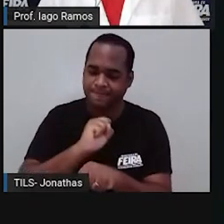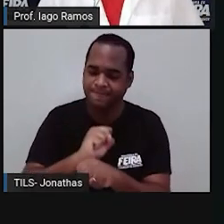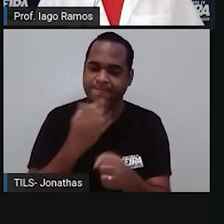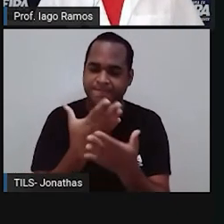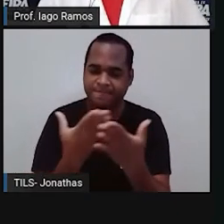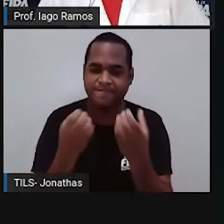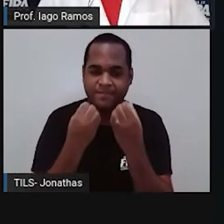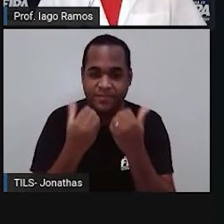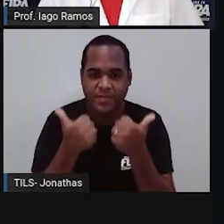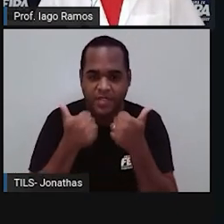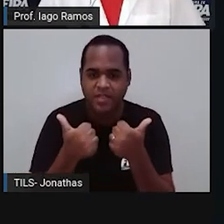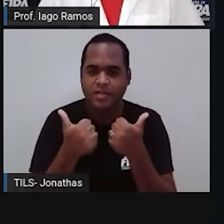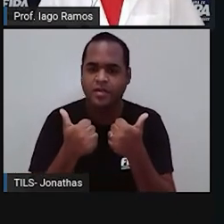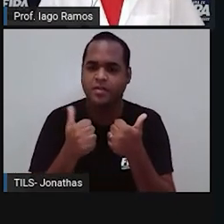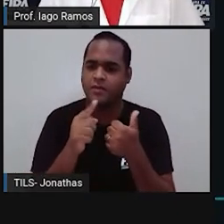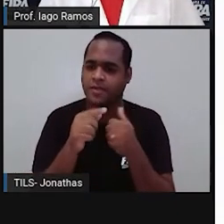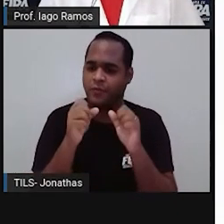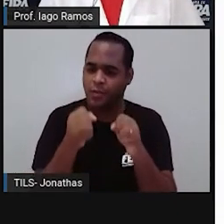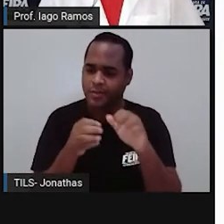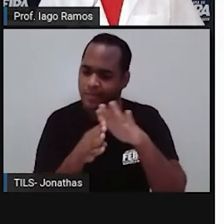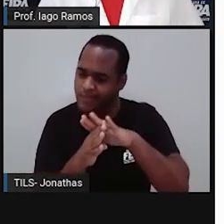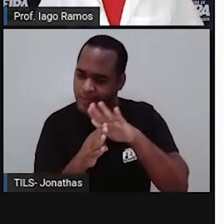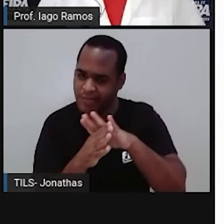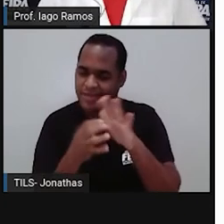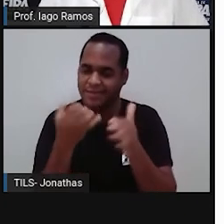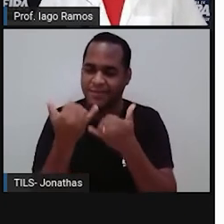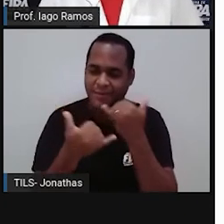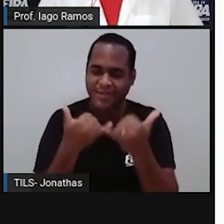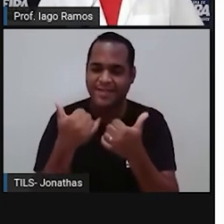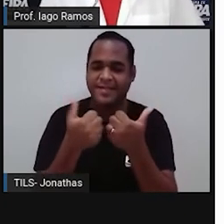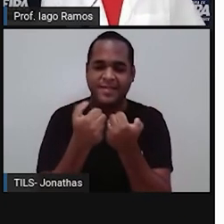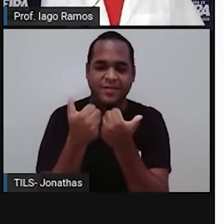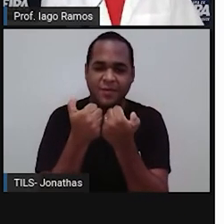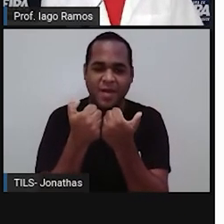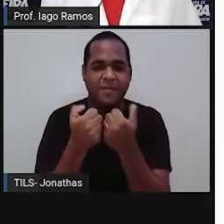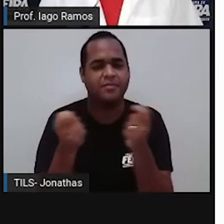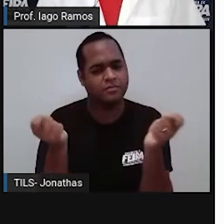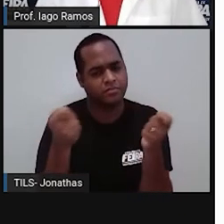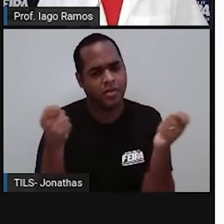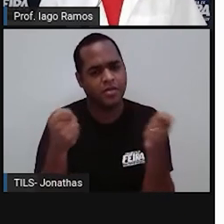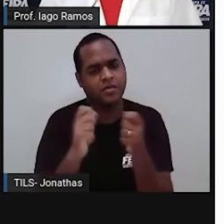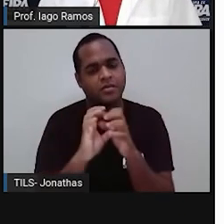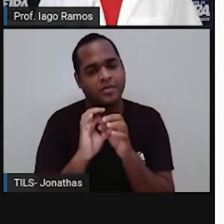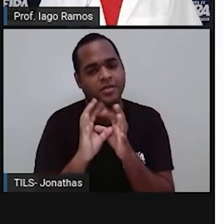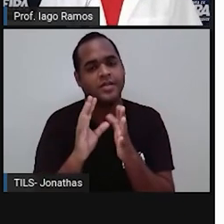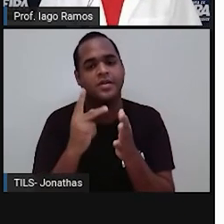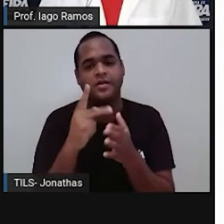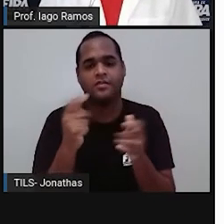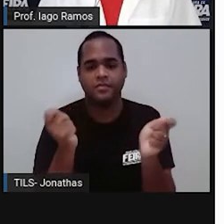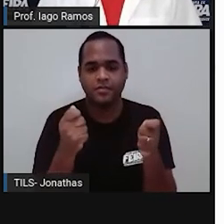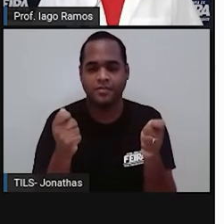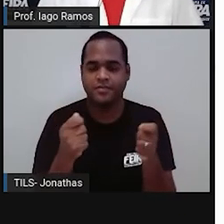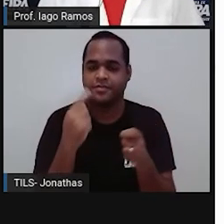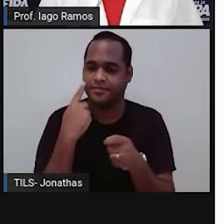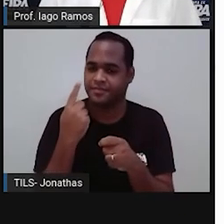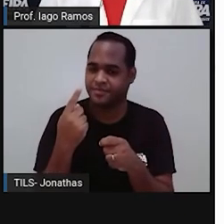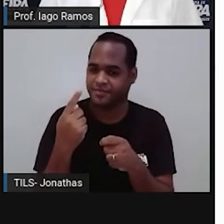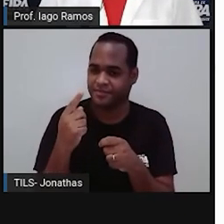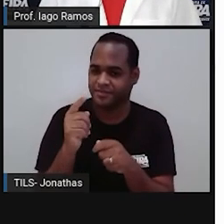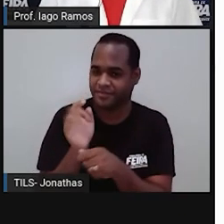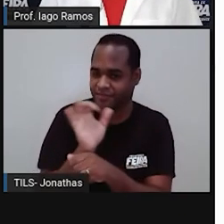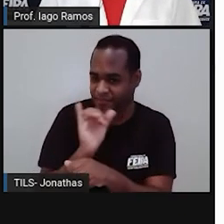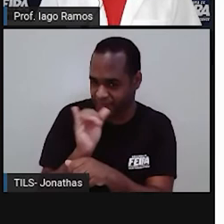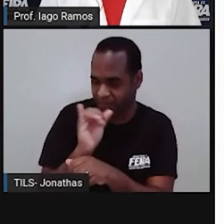olha só. Onde é que você vai acessar esse jogo? Você pode jogar aí, ó. Você pode ir lá no canal do YouTube da